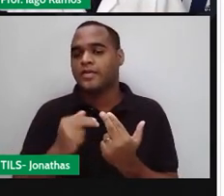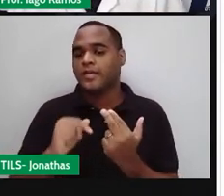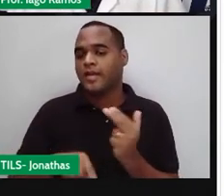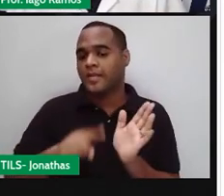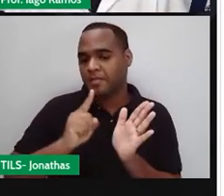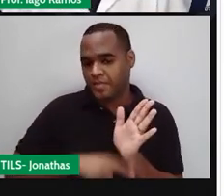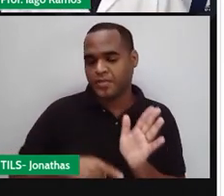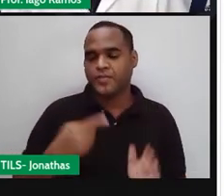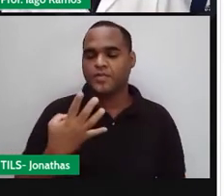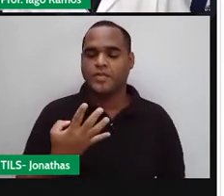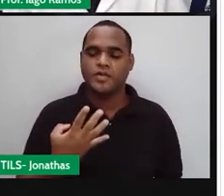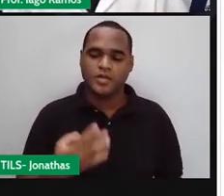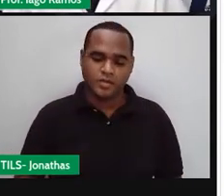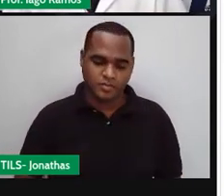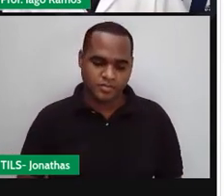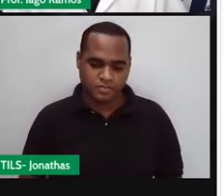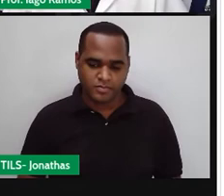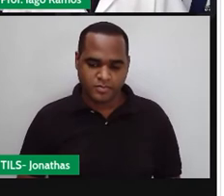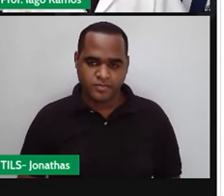menos quatro.